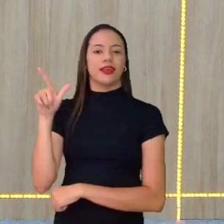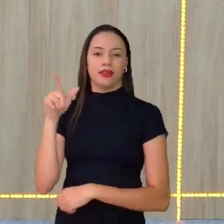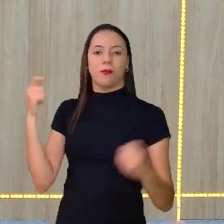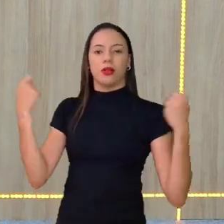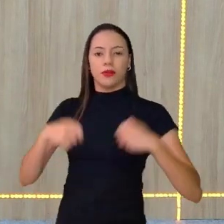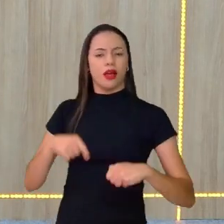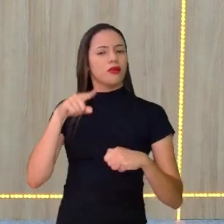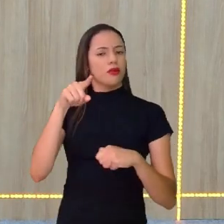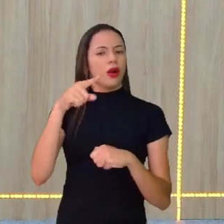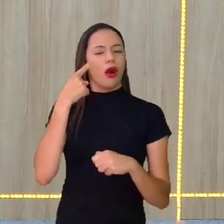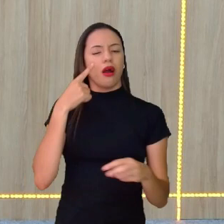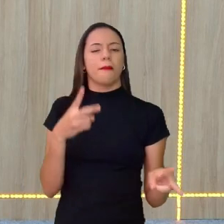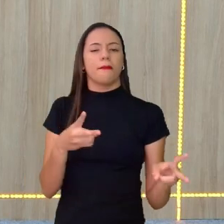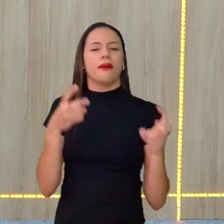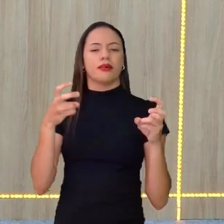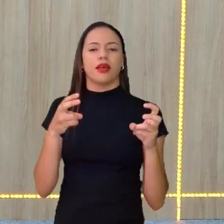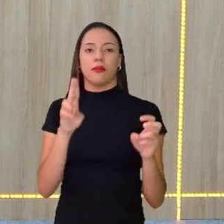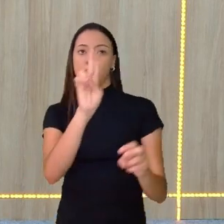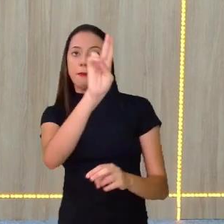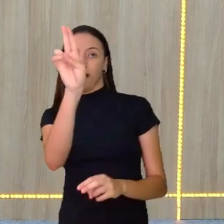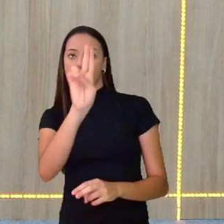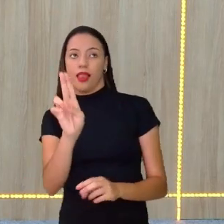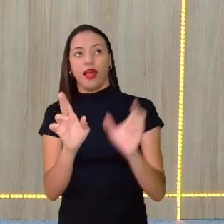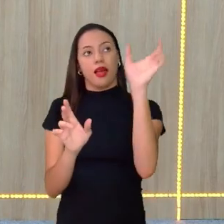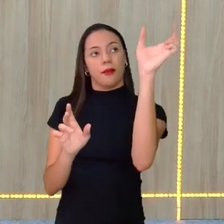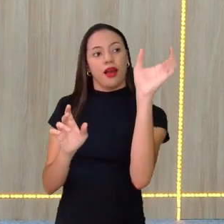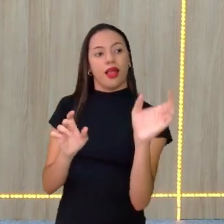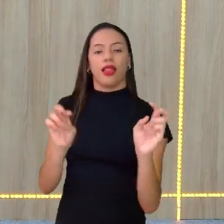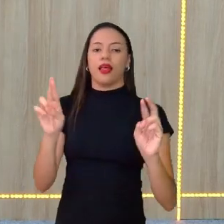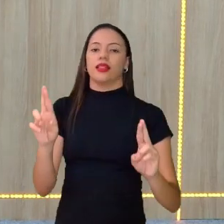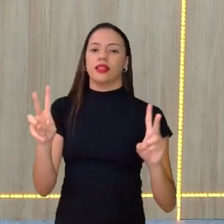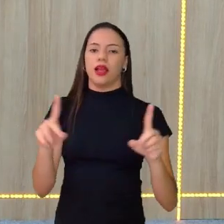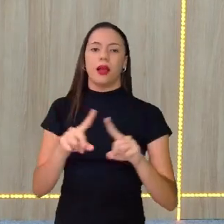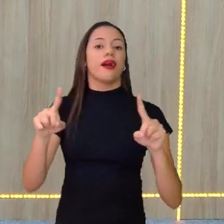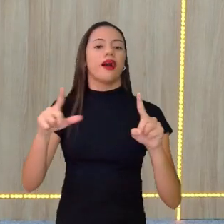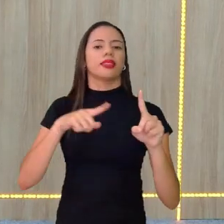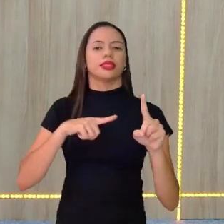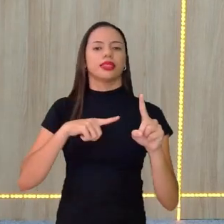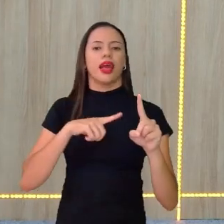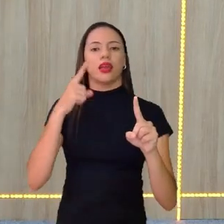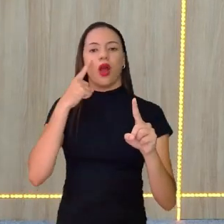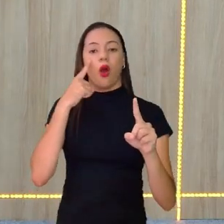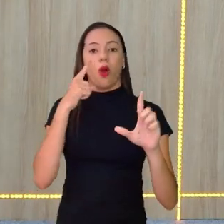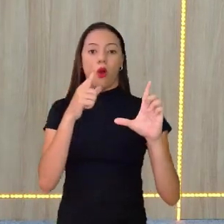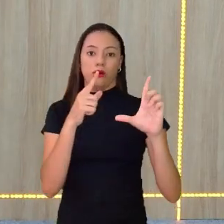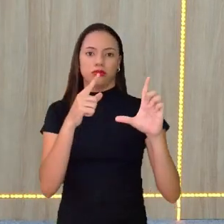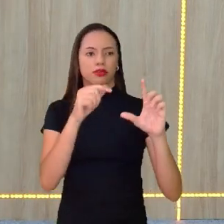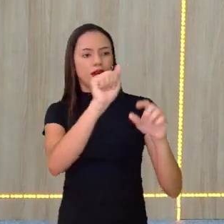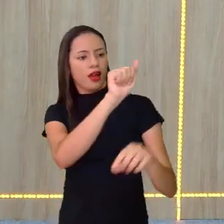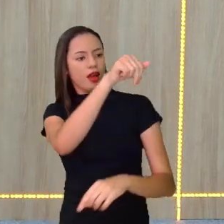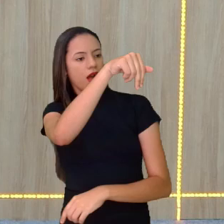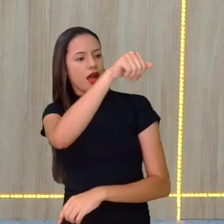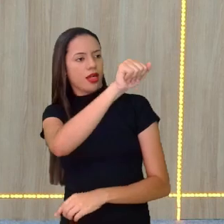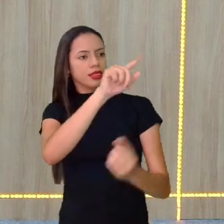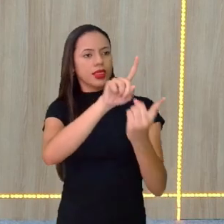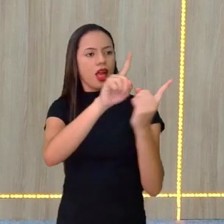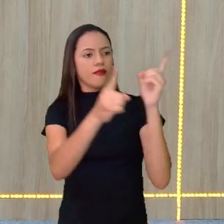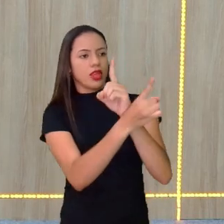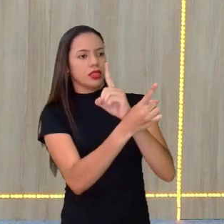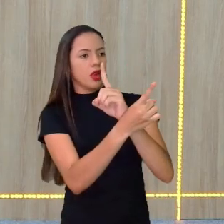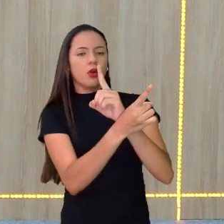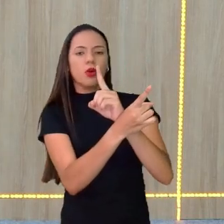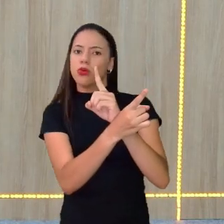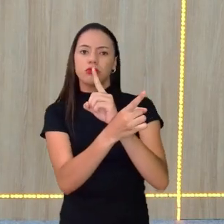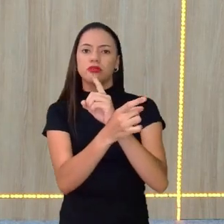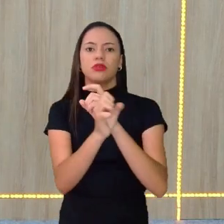Você pode perceber aí que são palavras diferentes. Só que eu tenho a mesma palavra inicial, que é Ana. Inverteu as letras e gerou novas